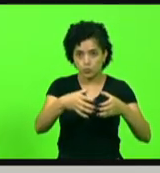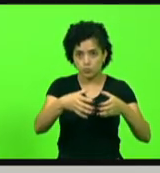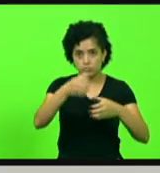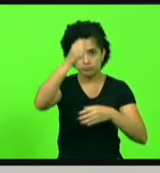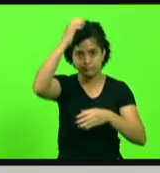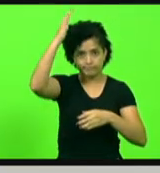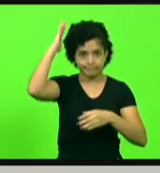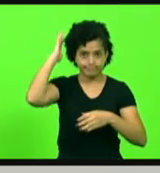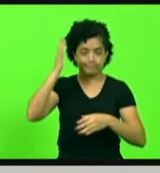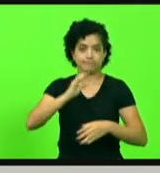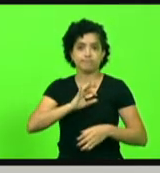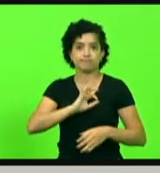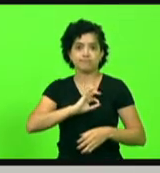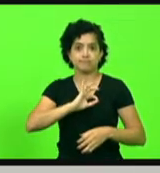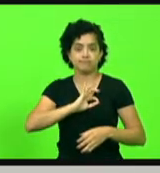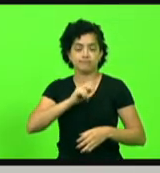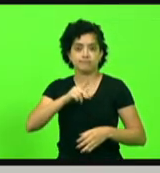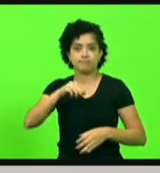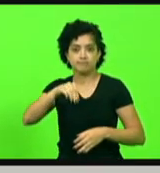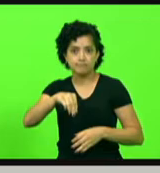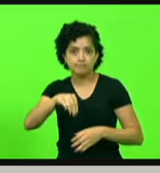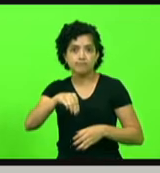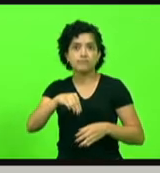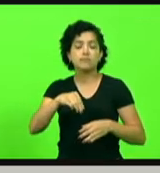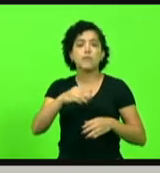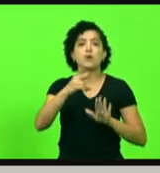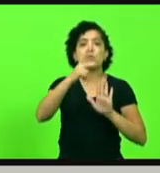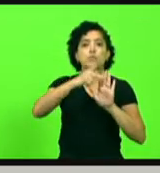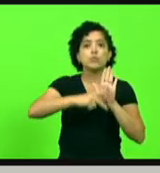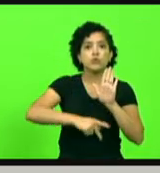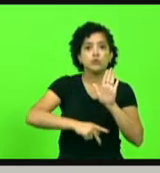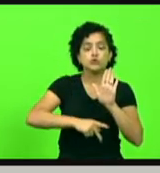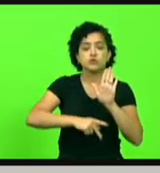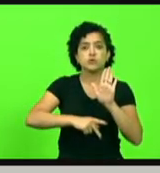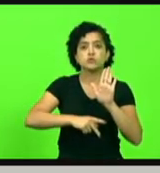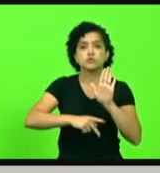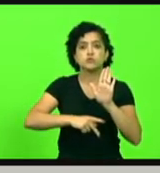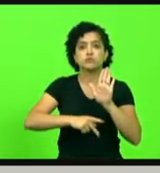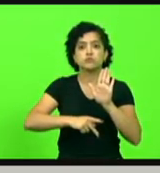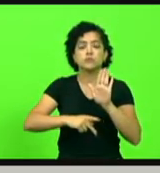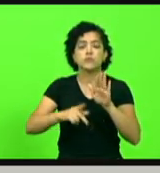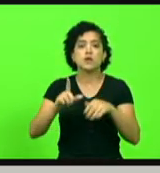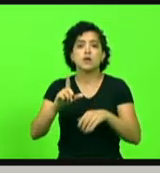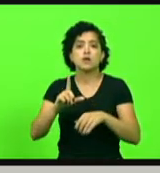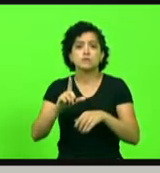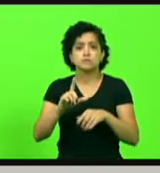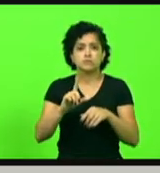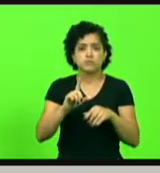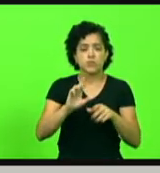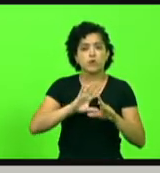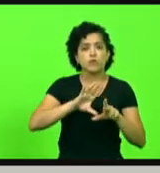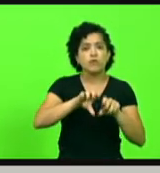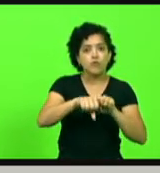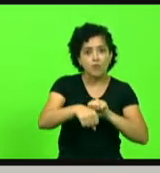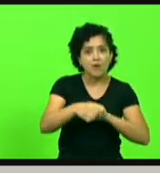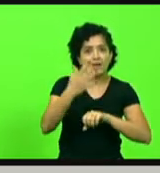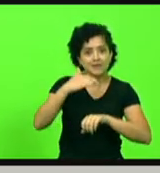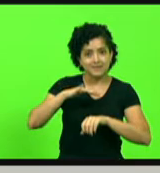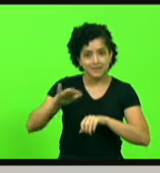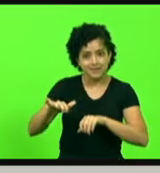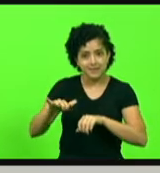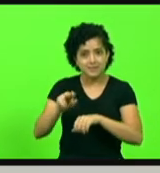Santa Catarina pelo projeto Golfinho, que visa formar crianças para a prevenção de